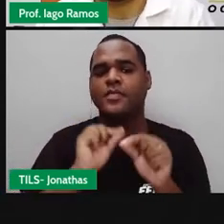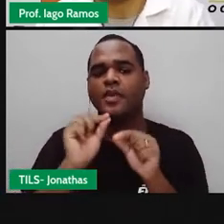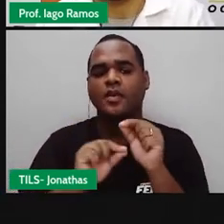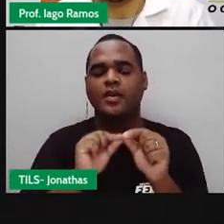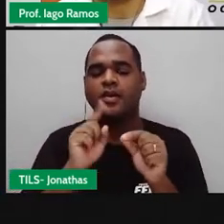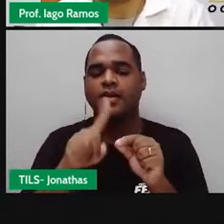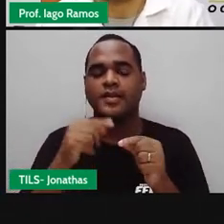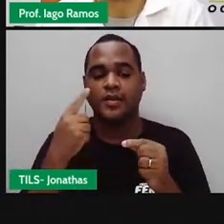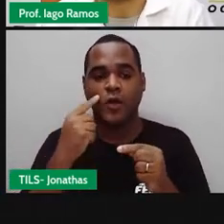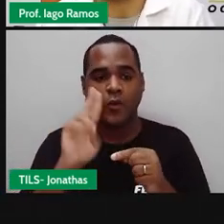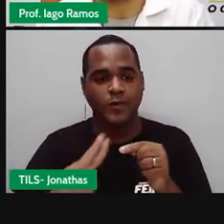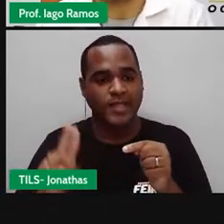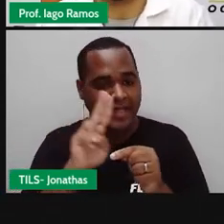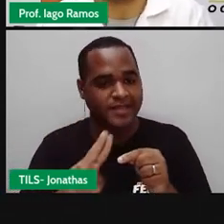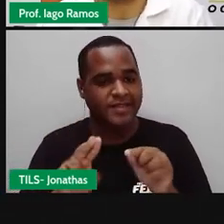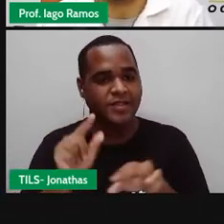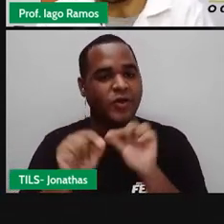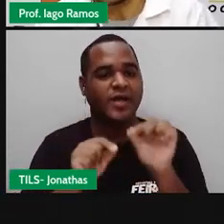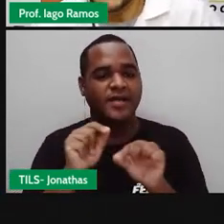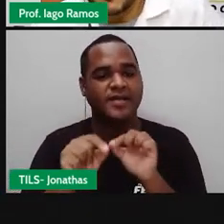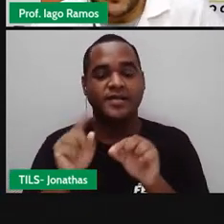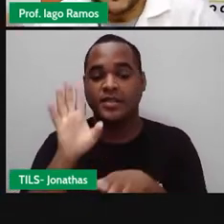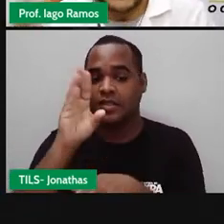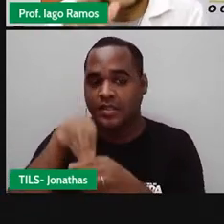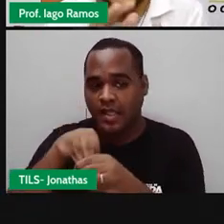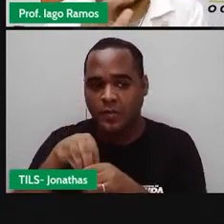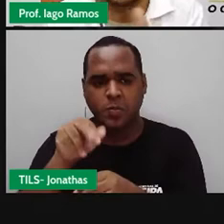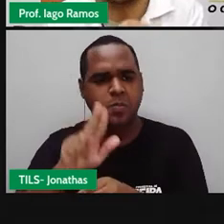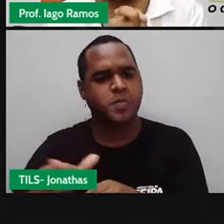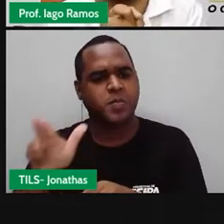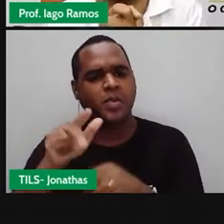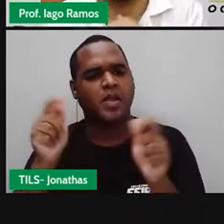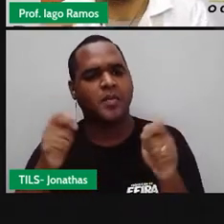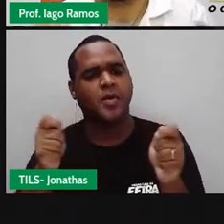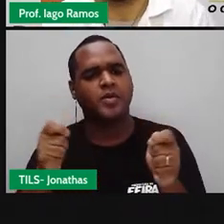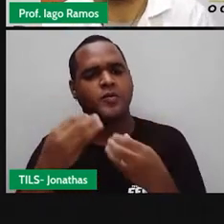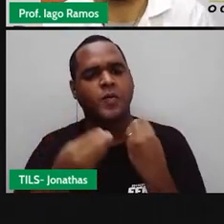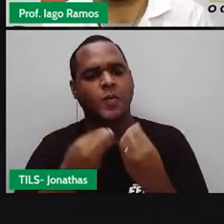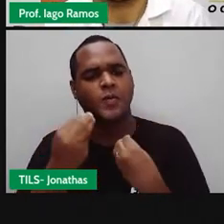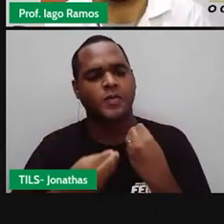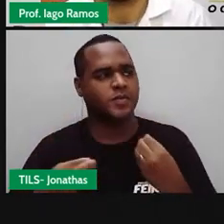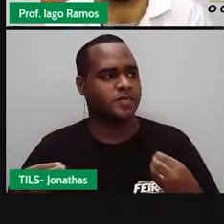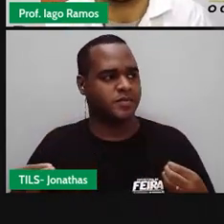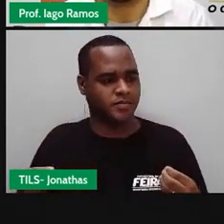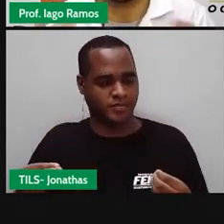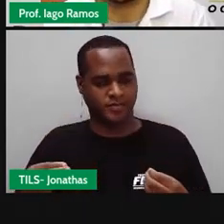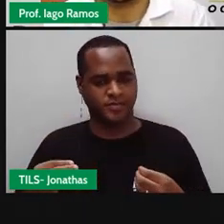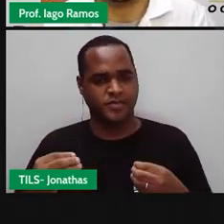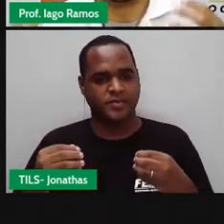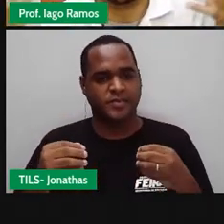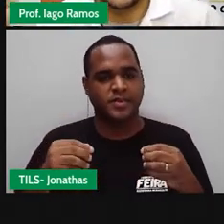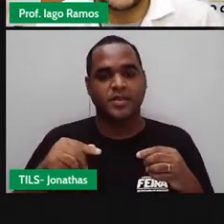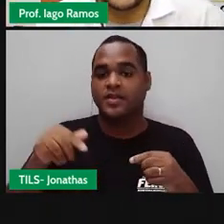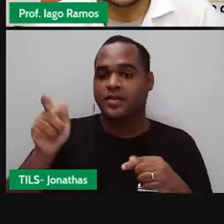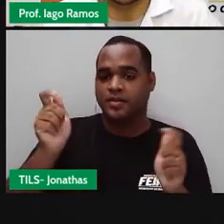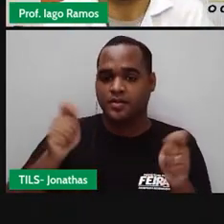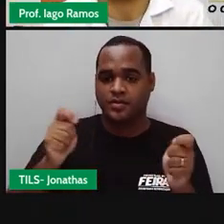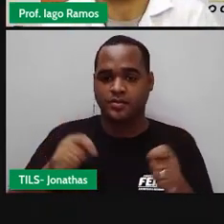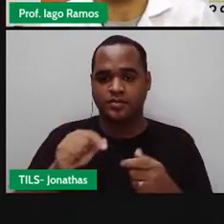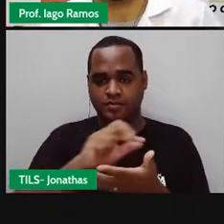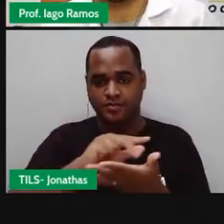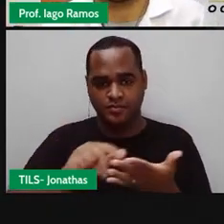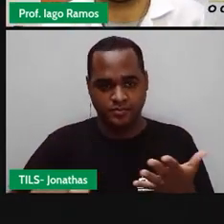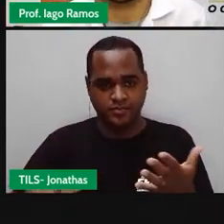inteiros são usados, em quais contextos, onde é que pode aparecer, pronto, onde é que pode aparecer em situações que podem nos